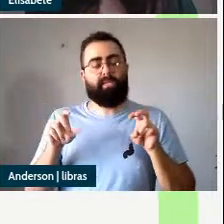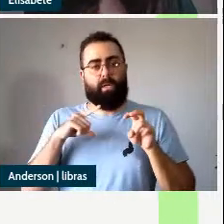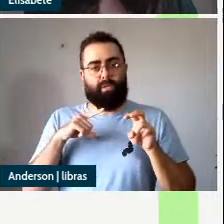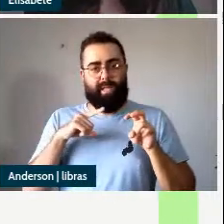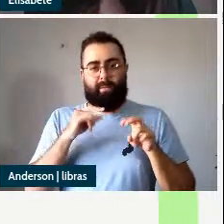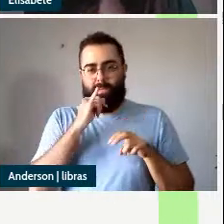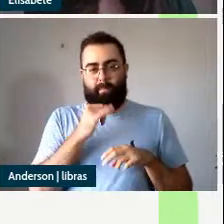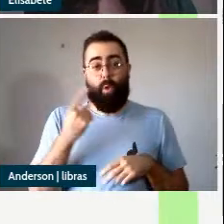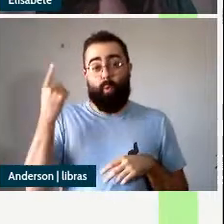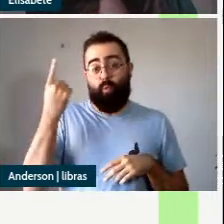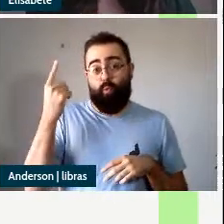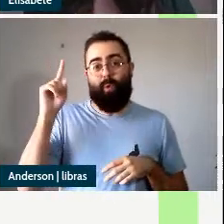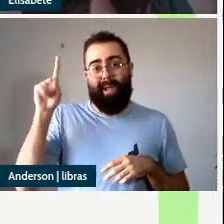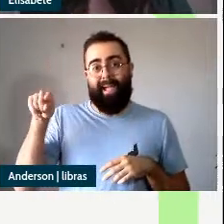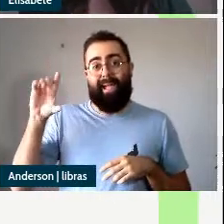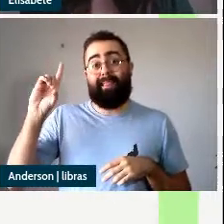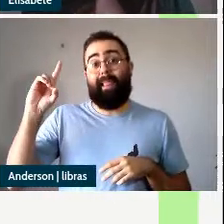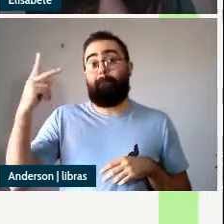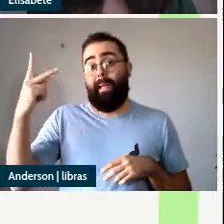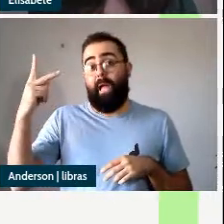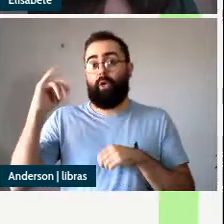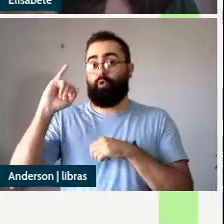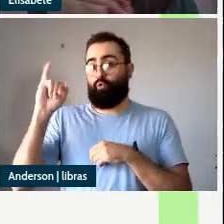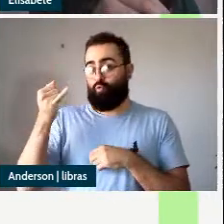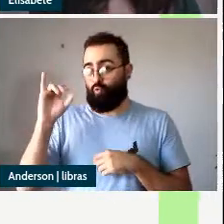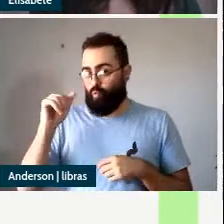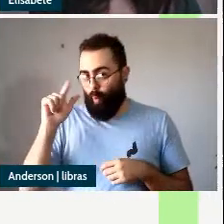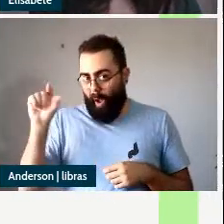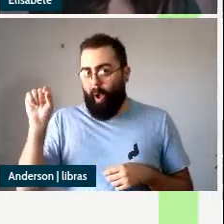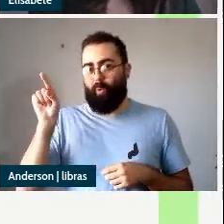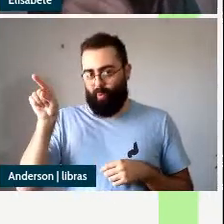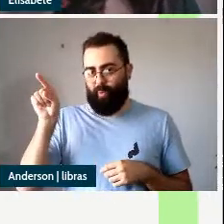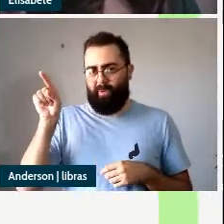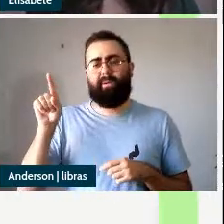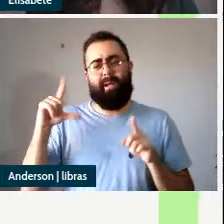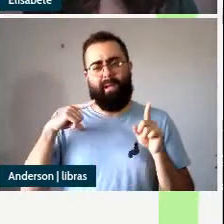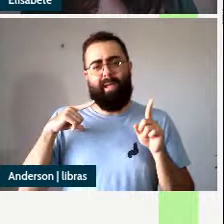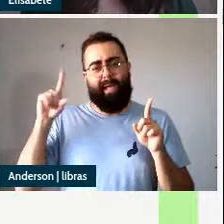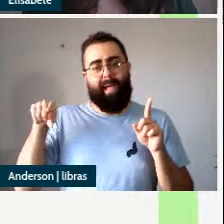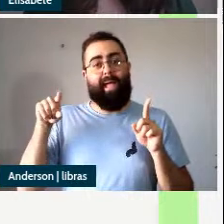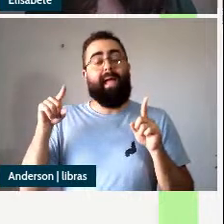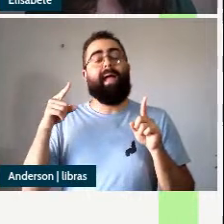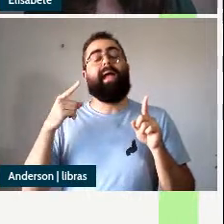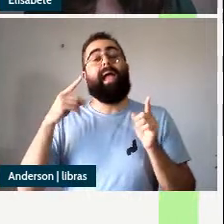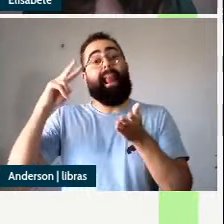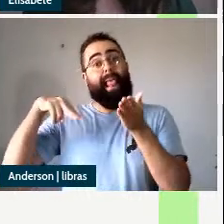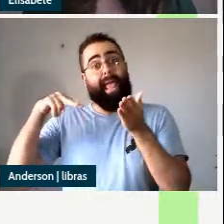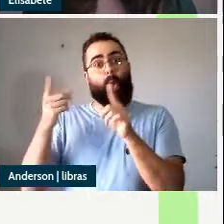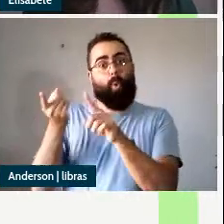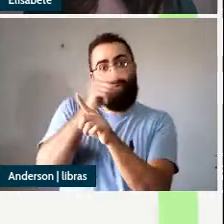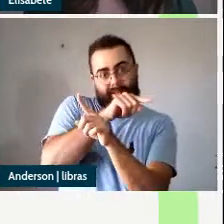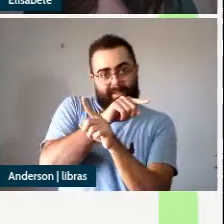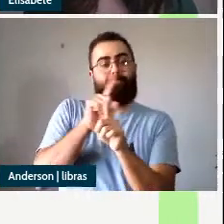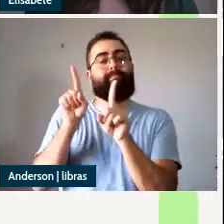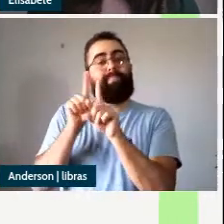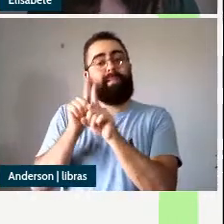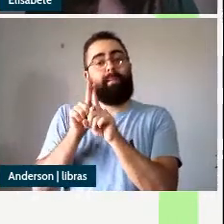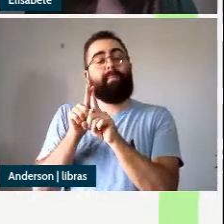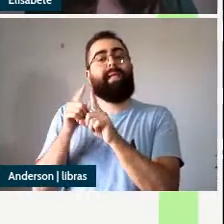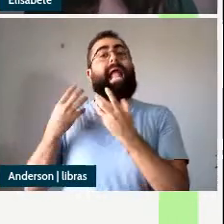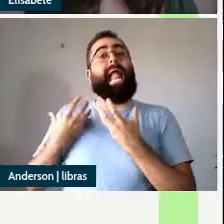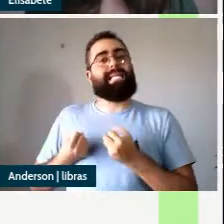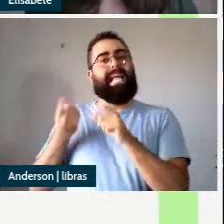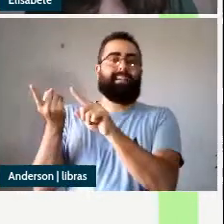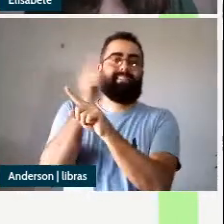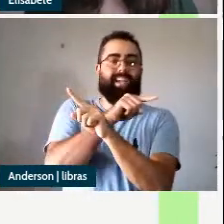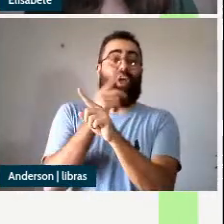DP o João que vai receber um papel temático tanto do predicado primário quanto do predicado secundário que no caso